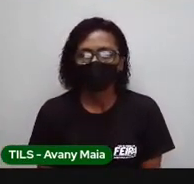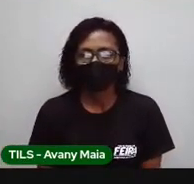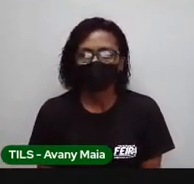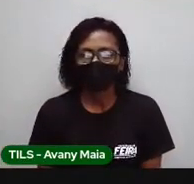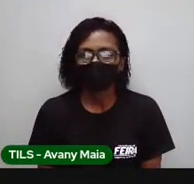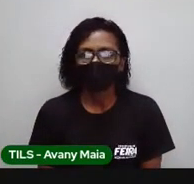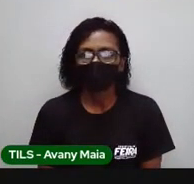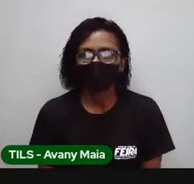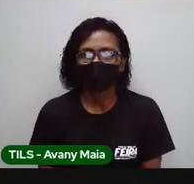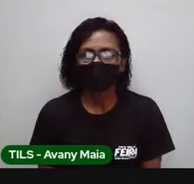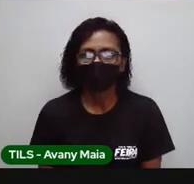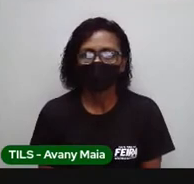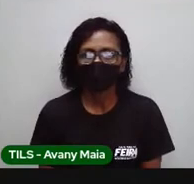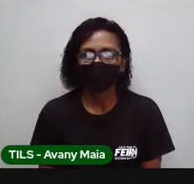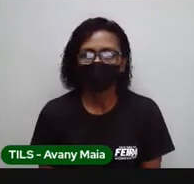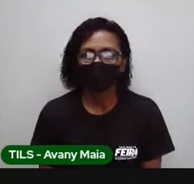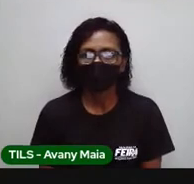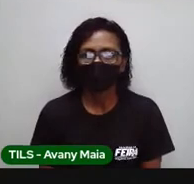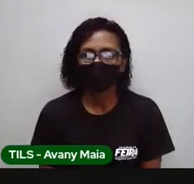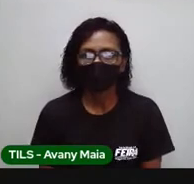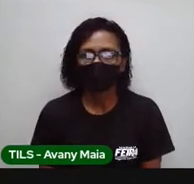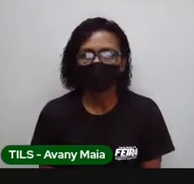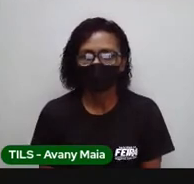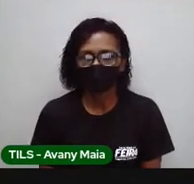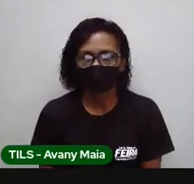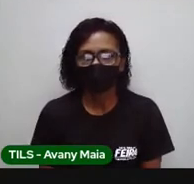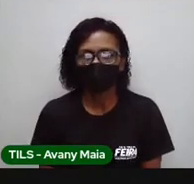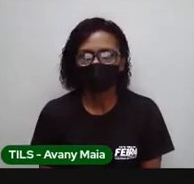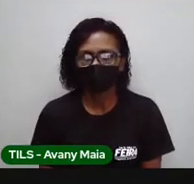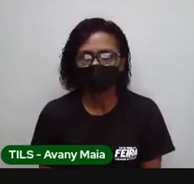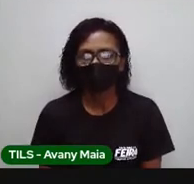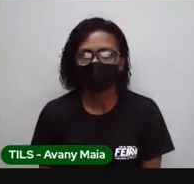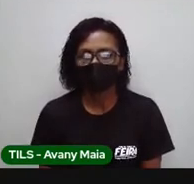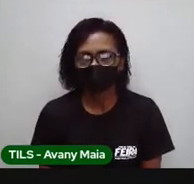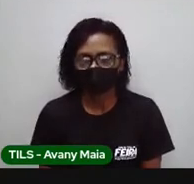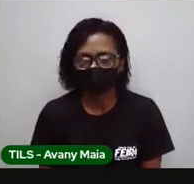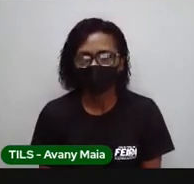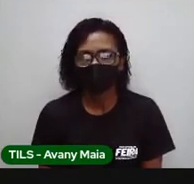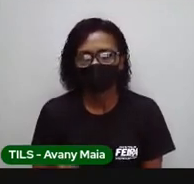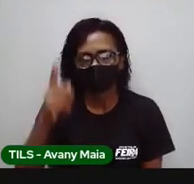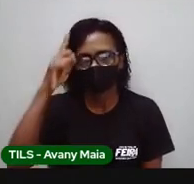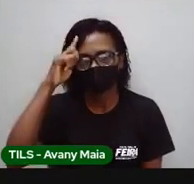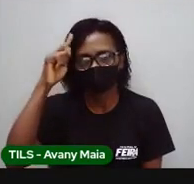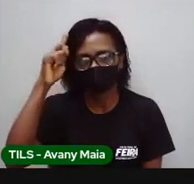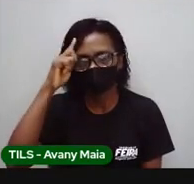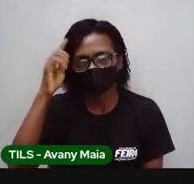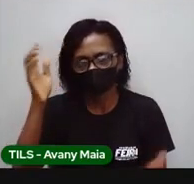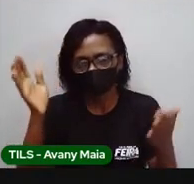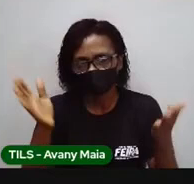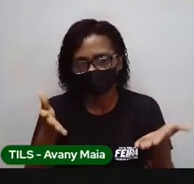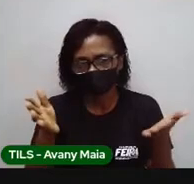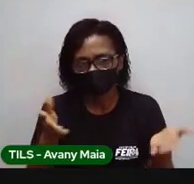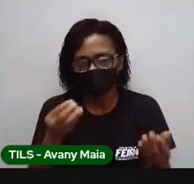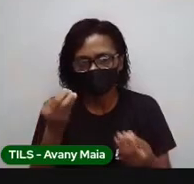Bom, dito isto, vamos pensar agora no consumo